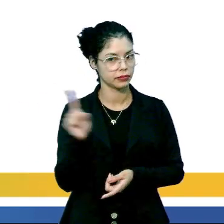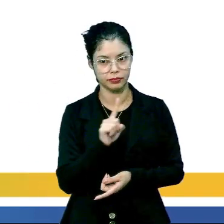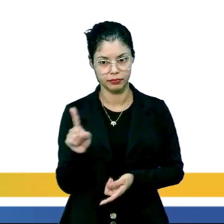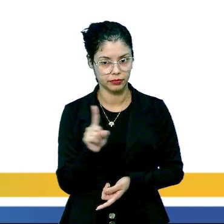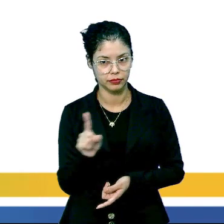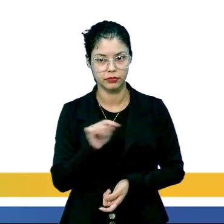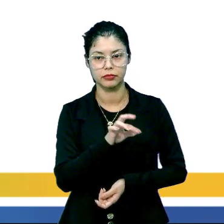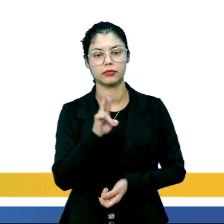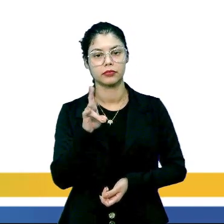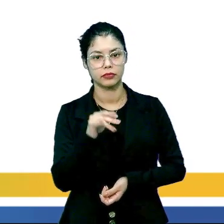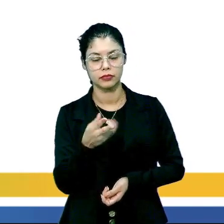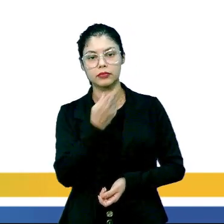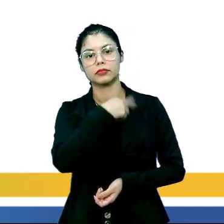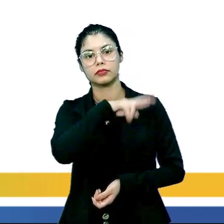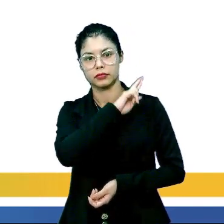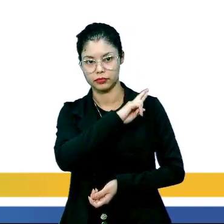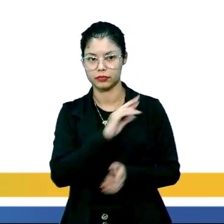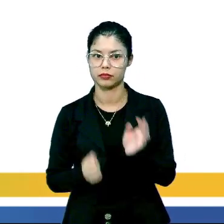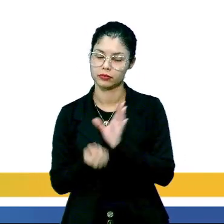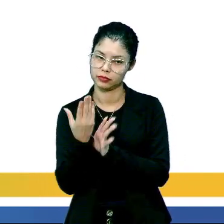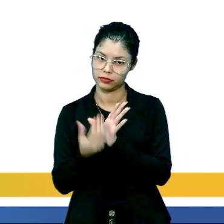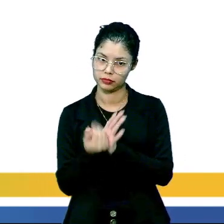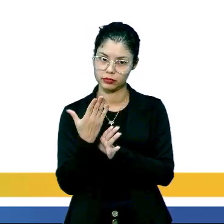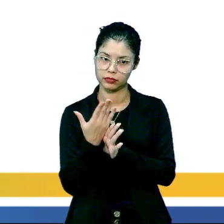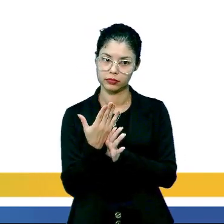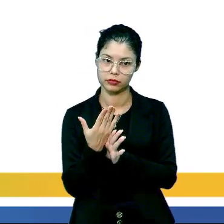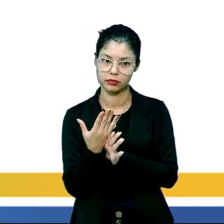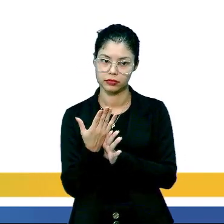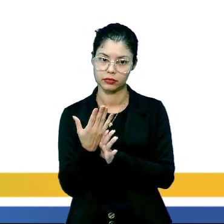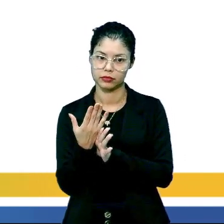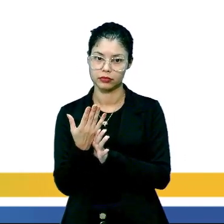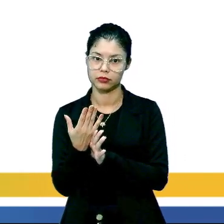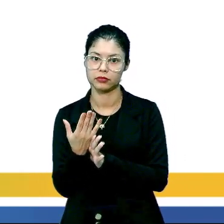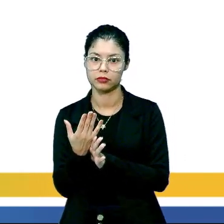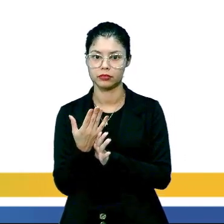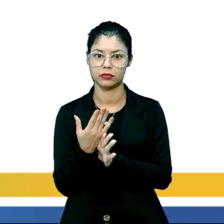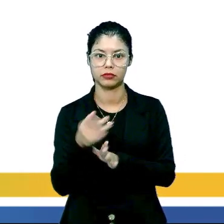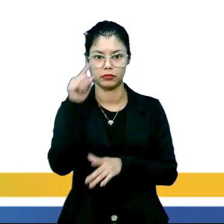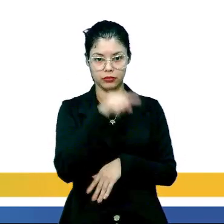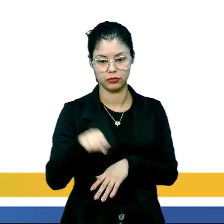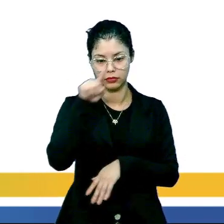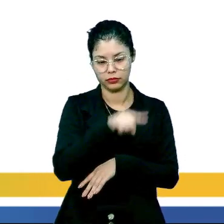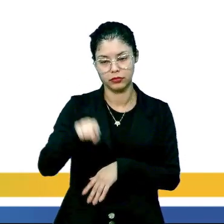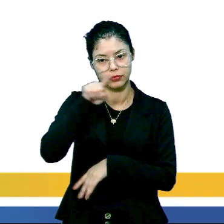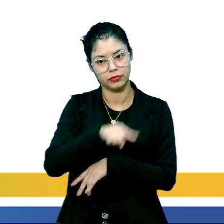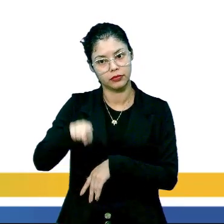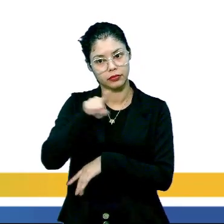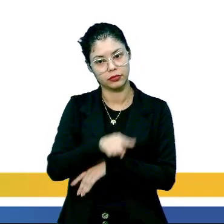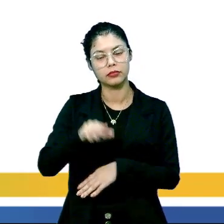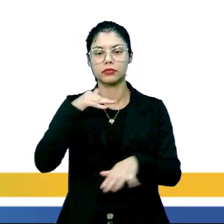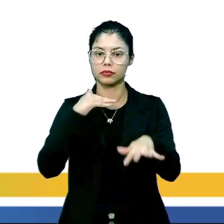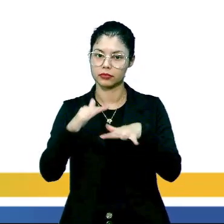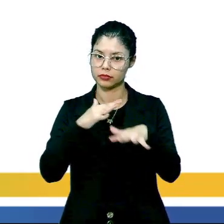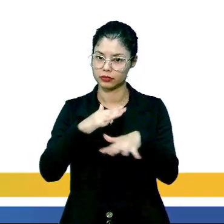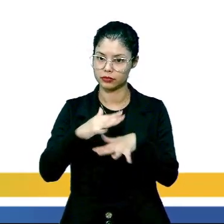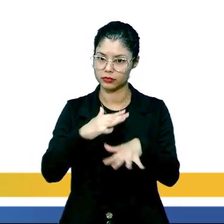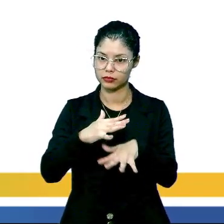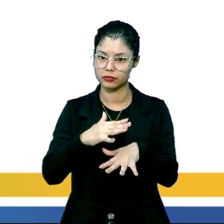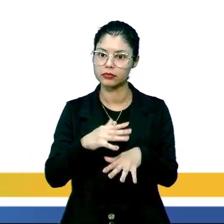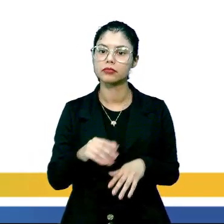a radiação, tá? Responsável pela produção de energia elétrica são as hélices, são as turbinas que vão se movimentar